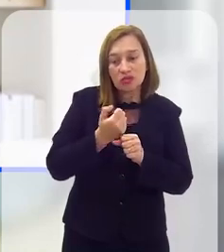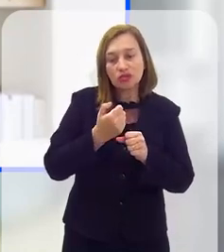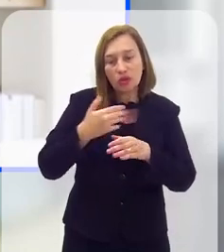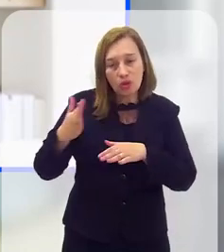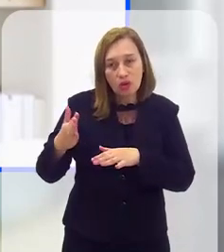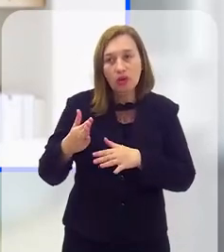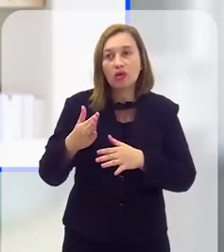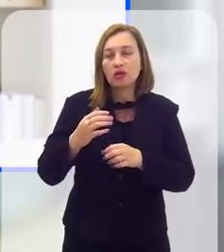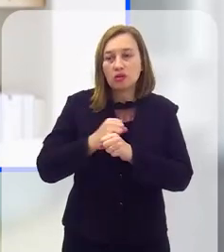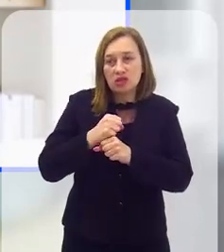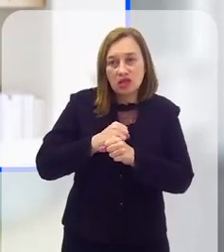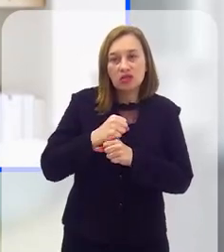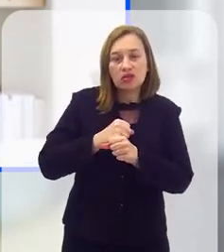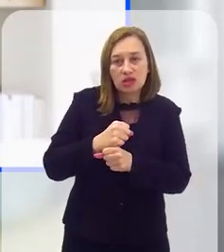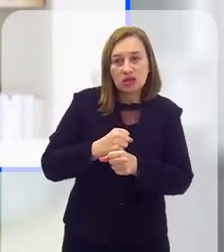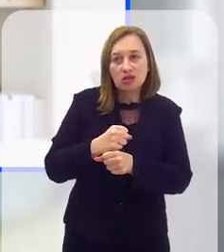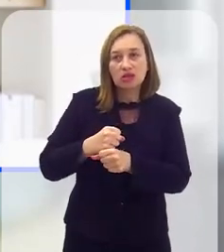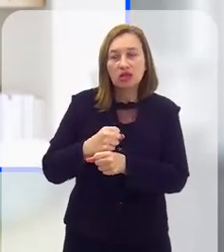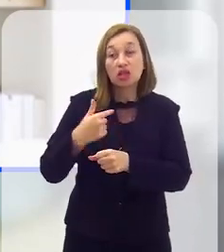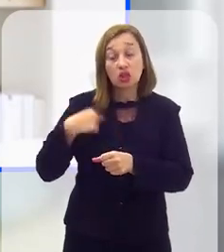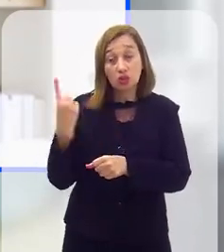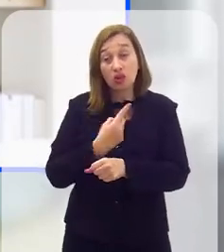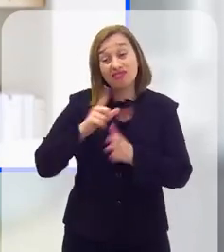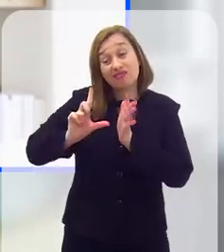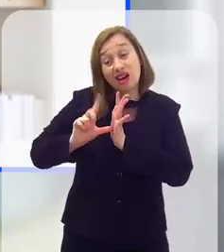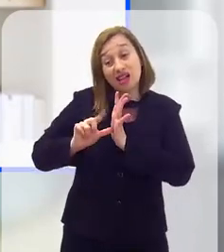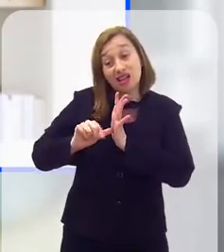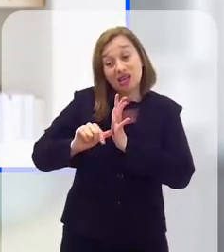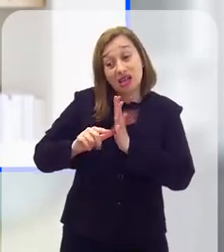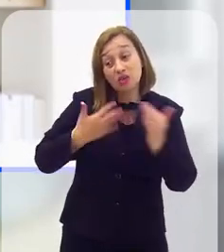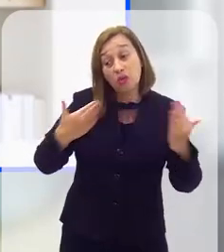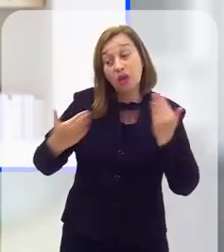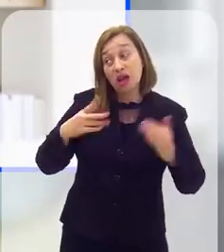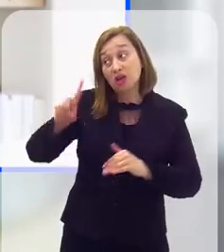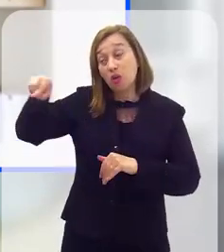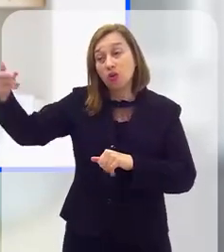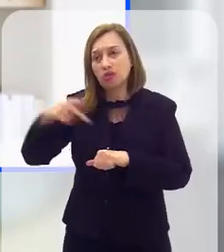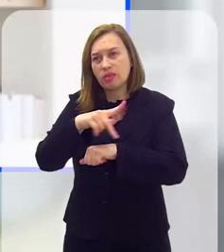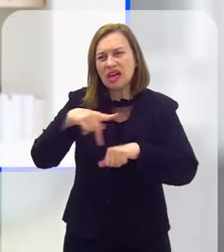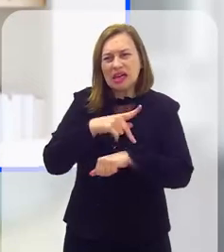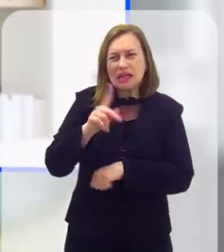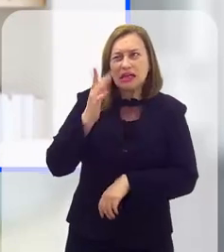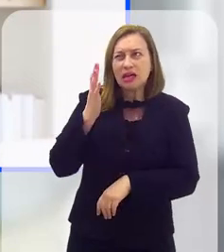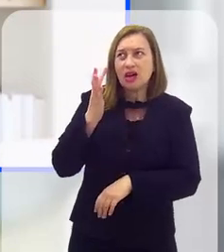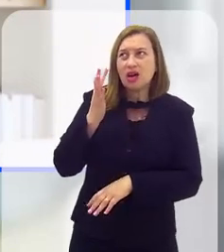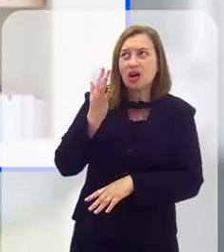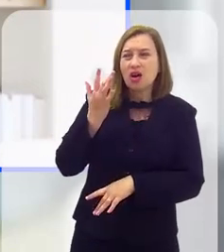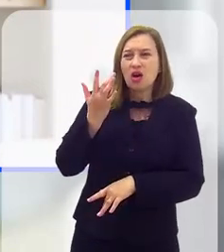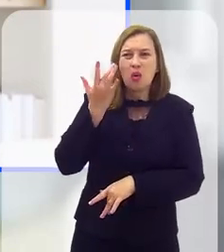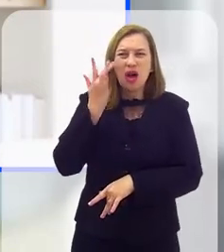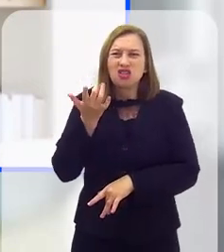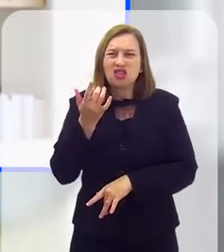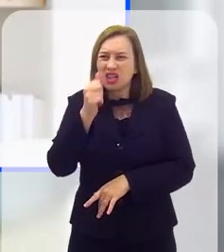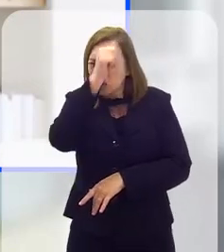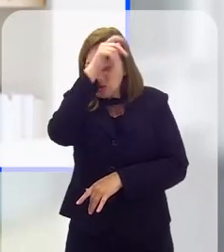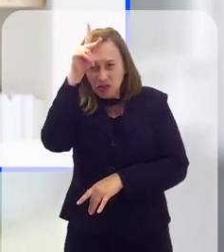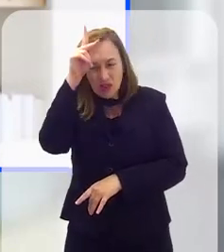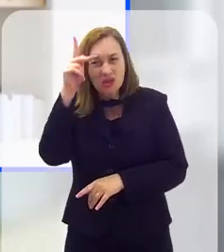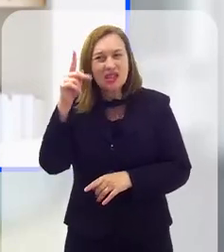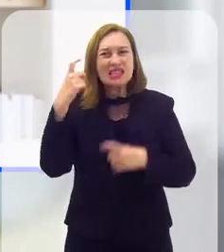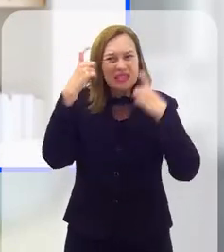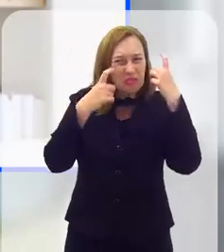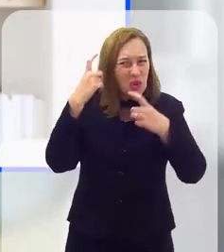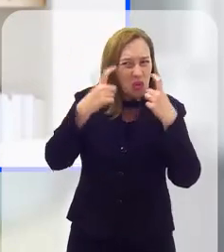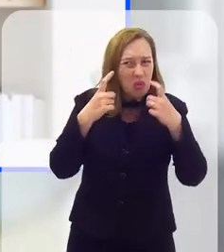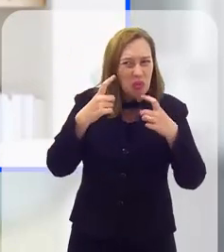E os anos vão se passando e que vemos é que estamos muito atrasados em relação a outros países. Não sei se é impressão minha, mas as